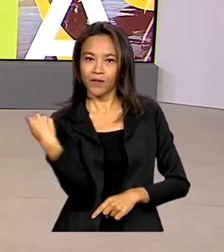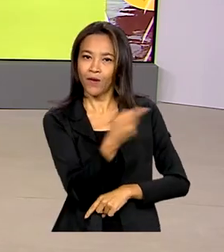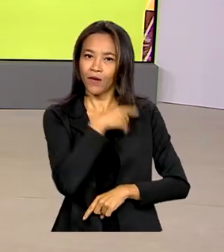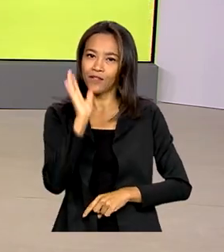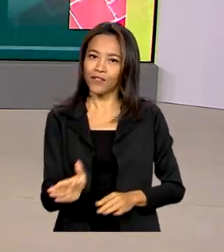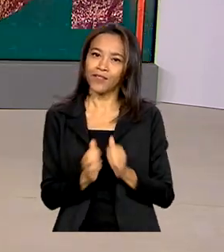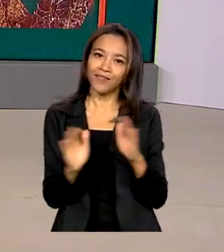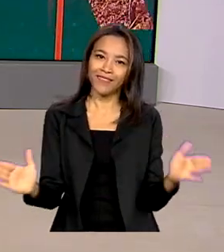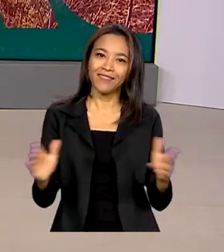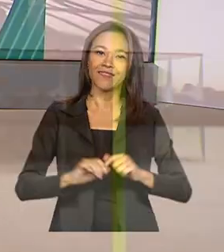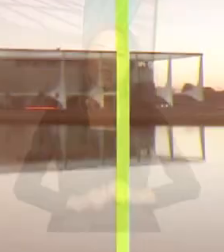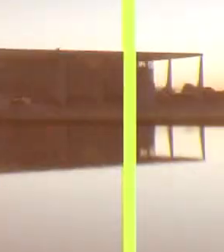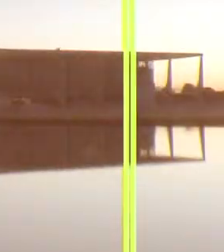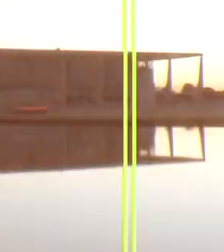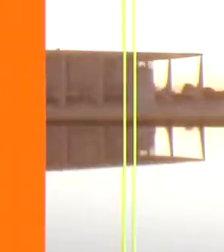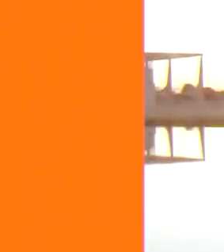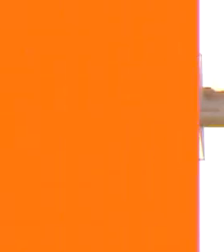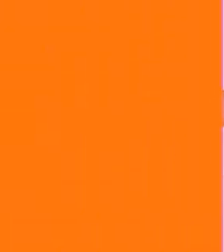em Dia já está no ar.